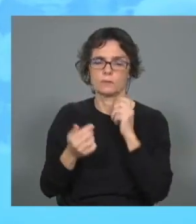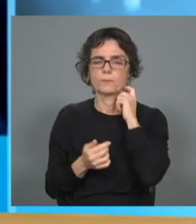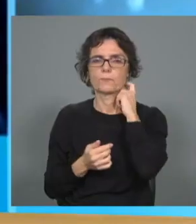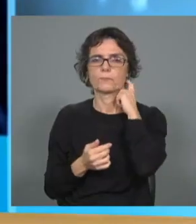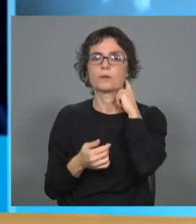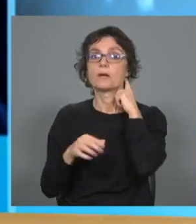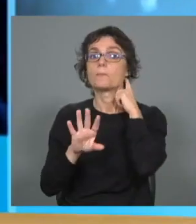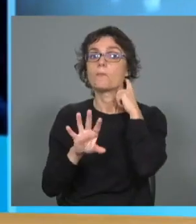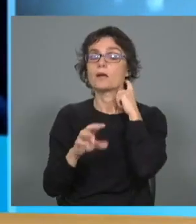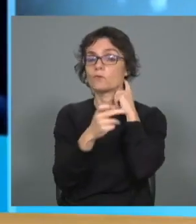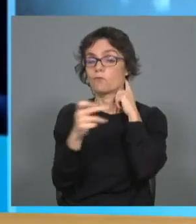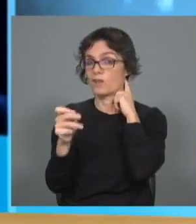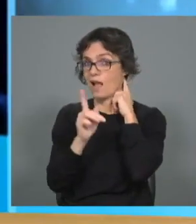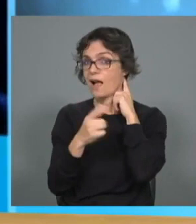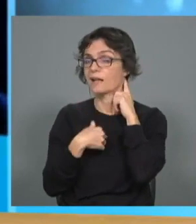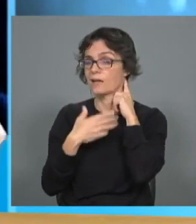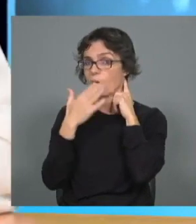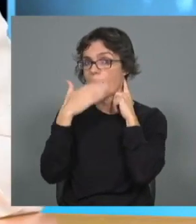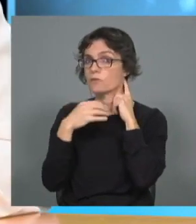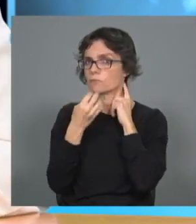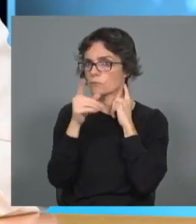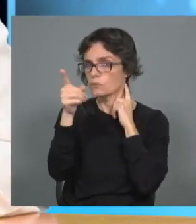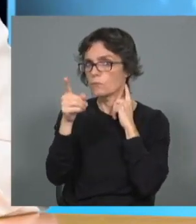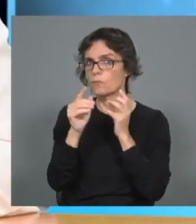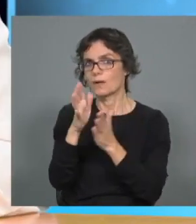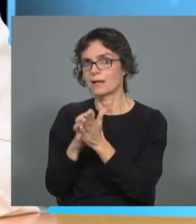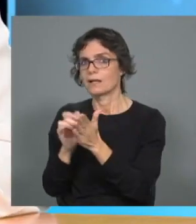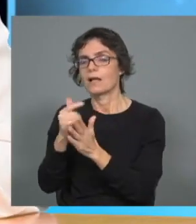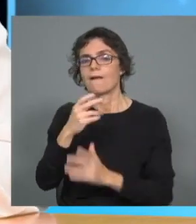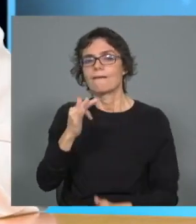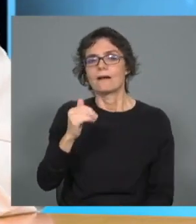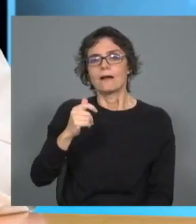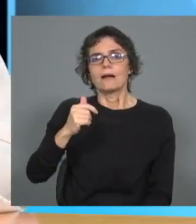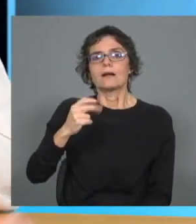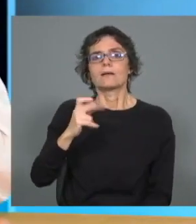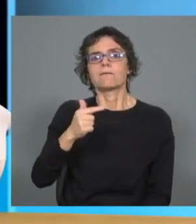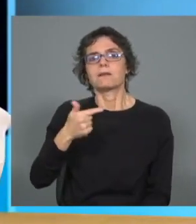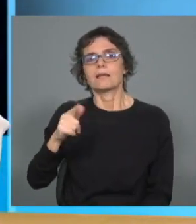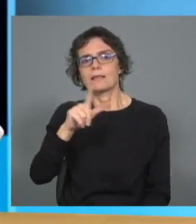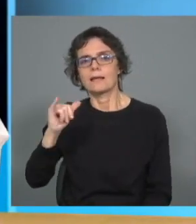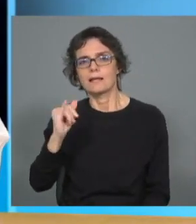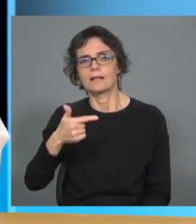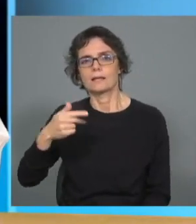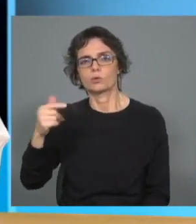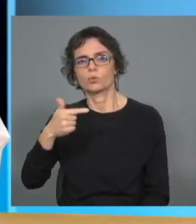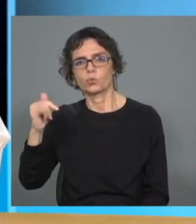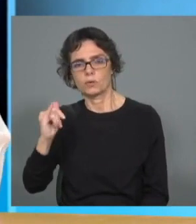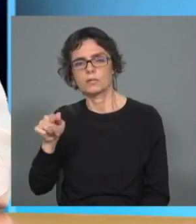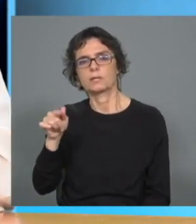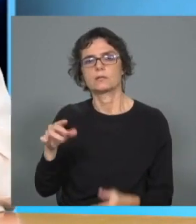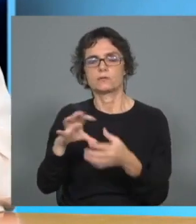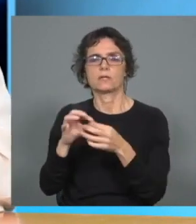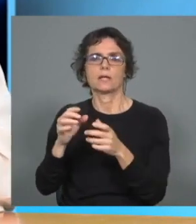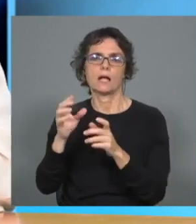expressão que eu acho muito feliz do Papa noutra encíclica, na Fratelli Tutti, justamente sobre estas questões do governo do